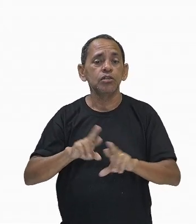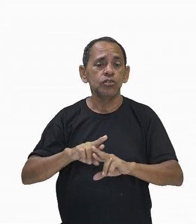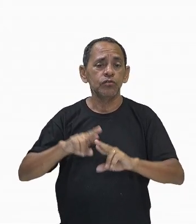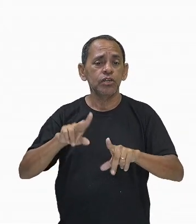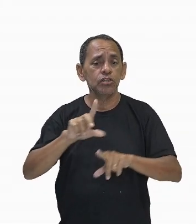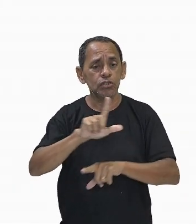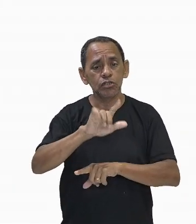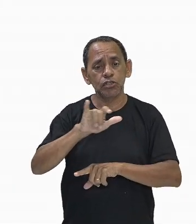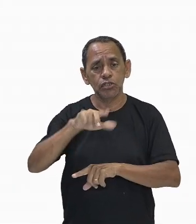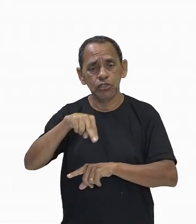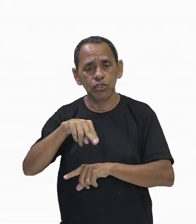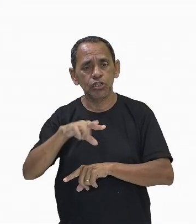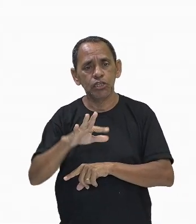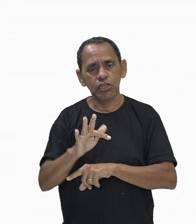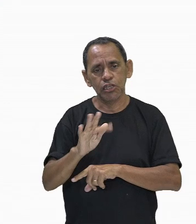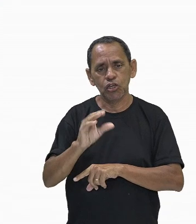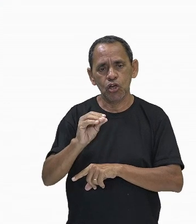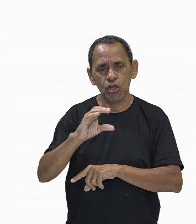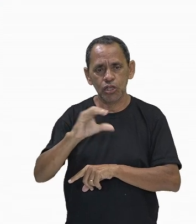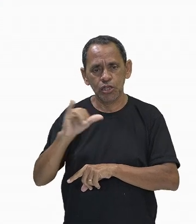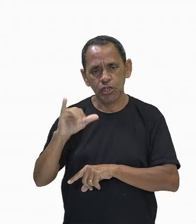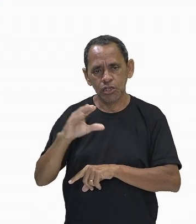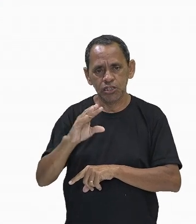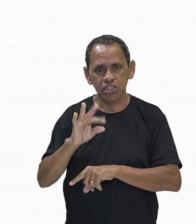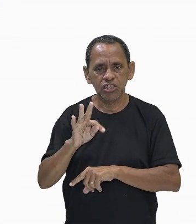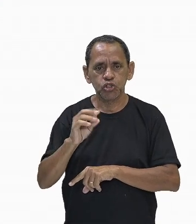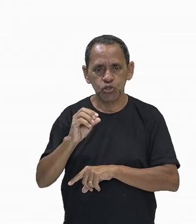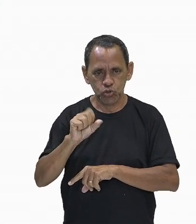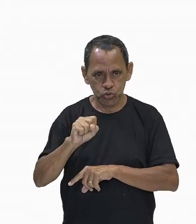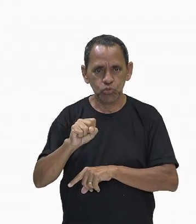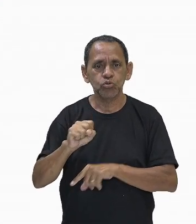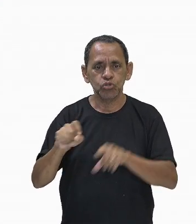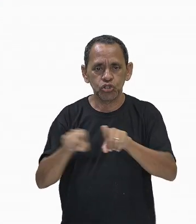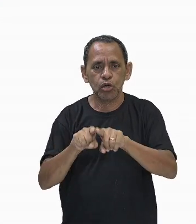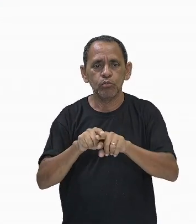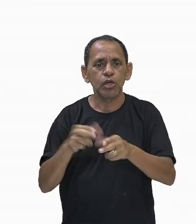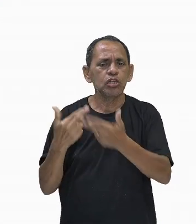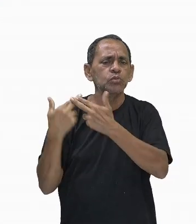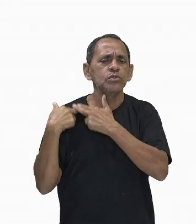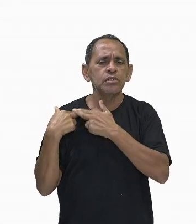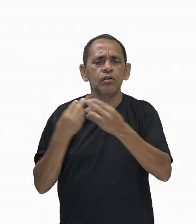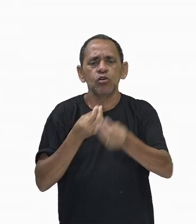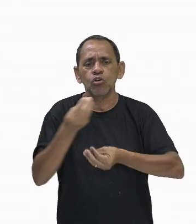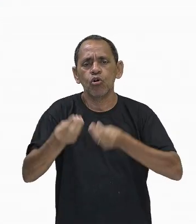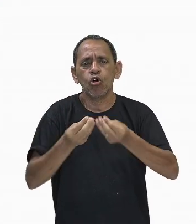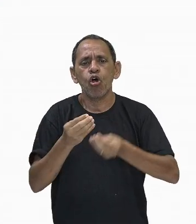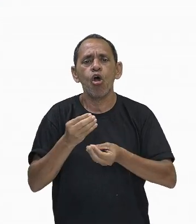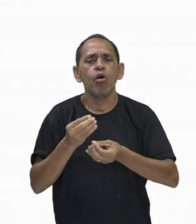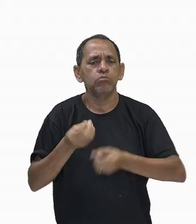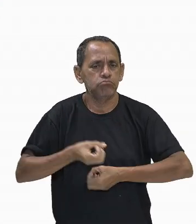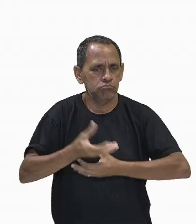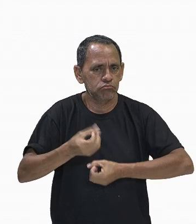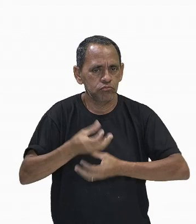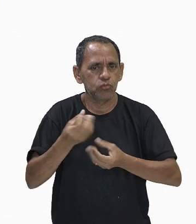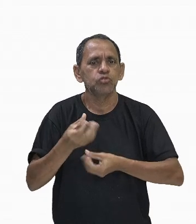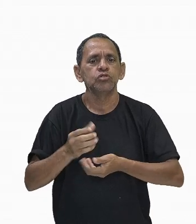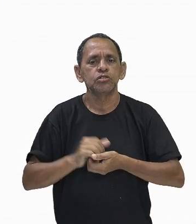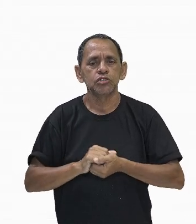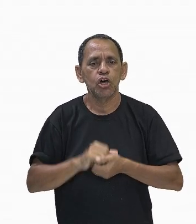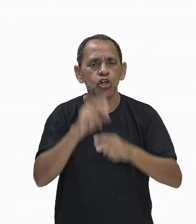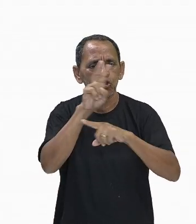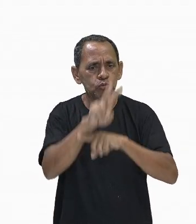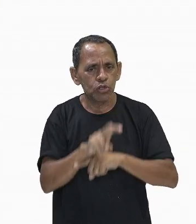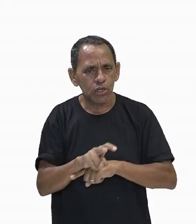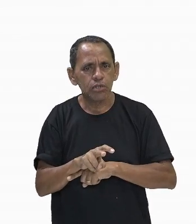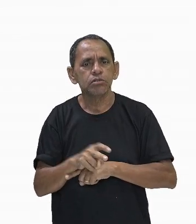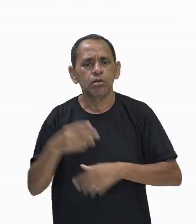responsáveis pela produção de anticorpos. Nós temos